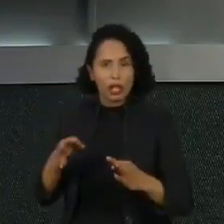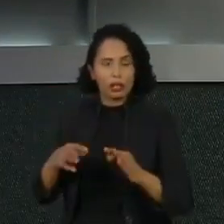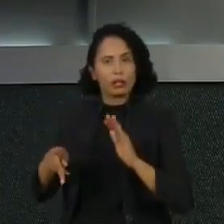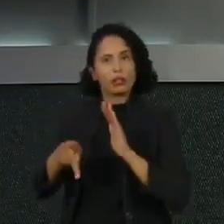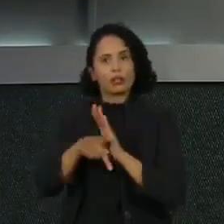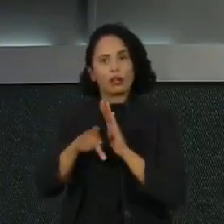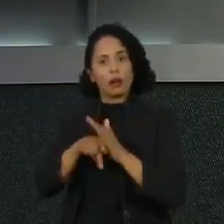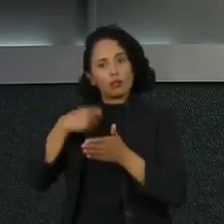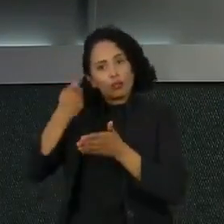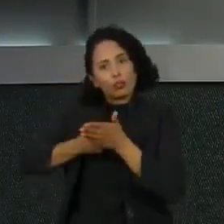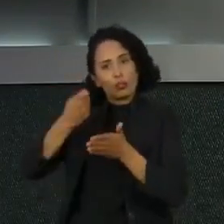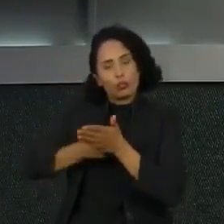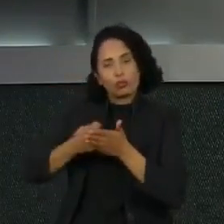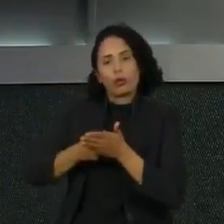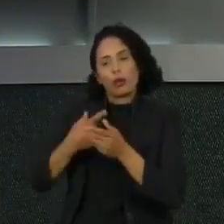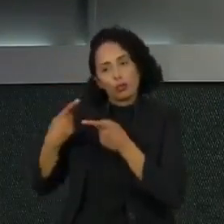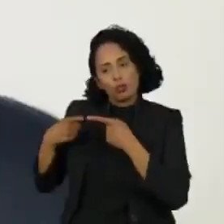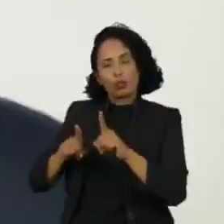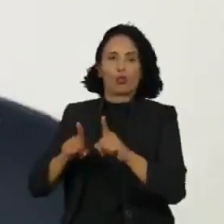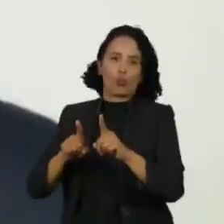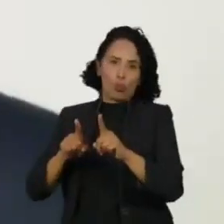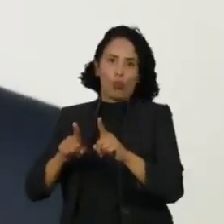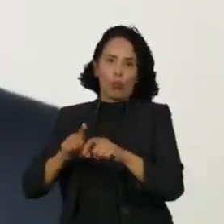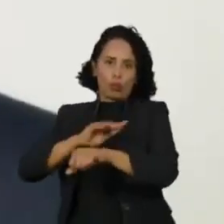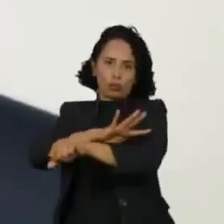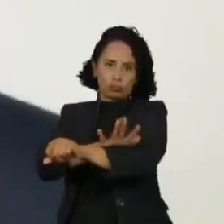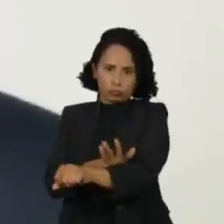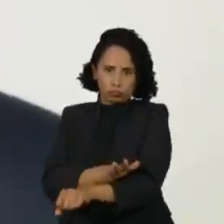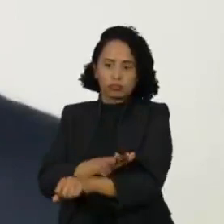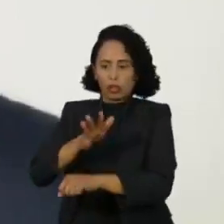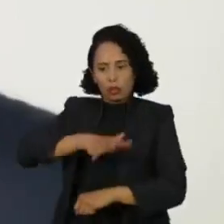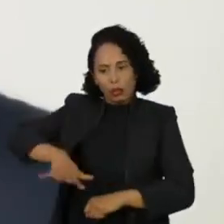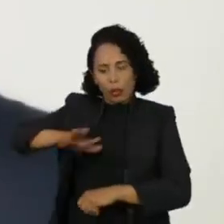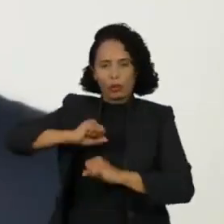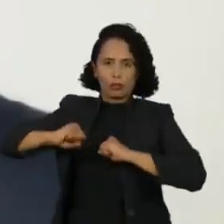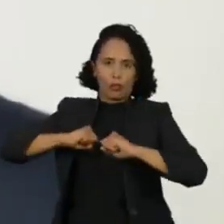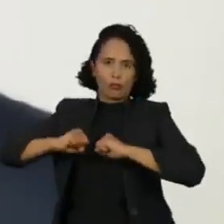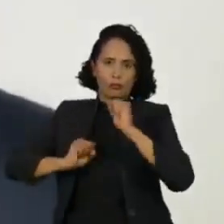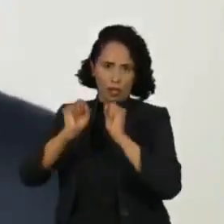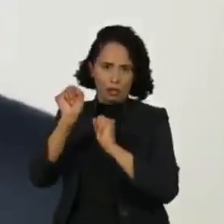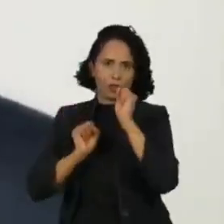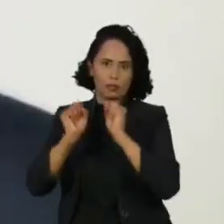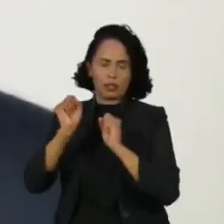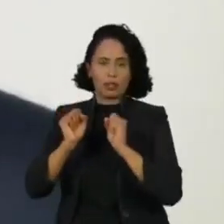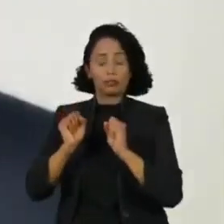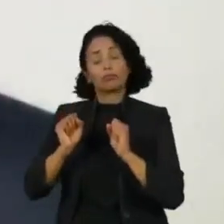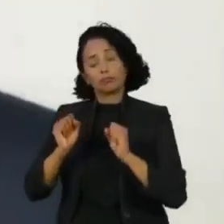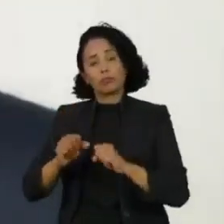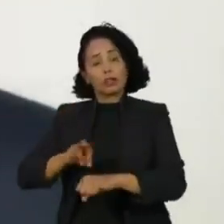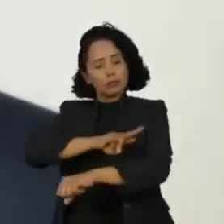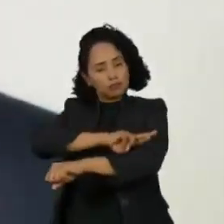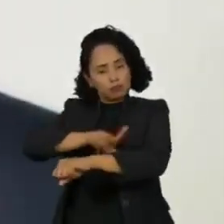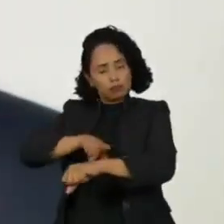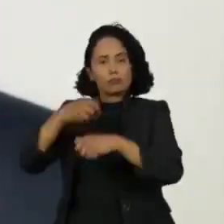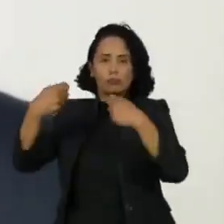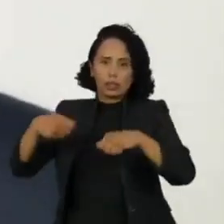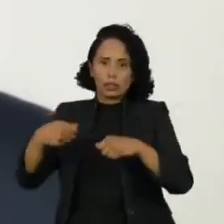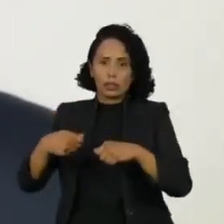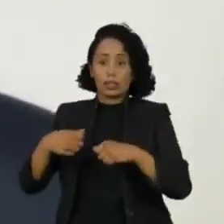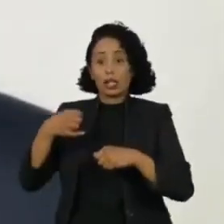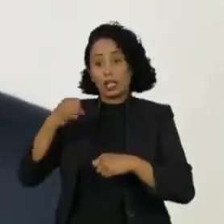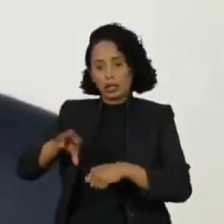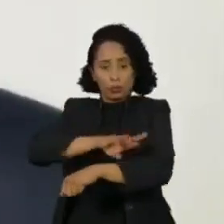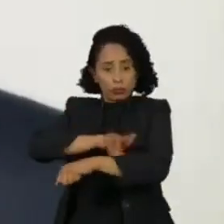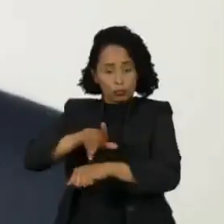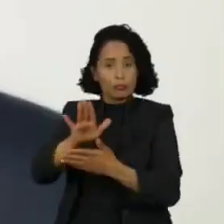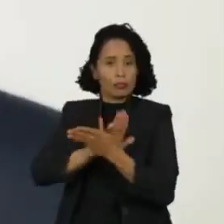à discriminação racial e ao ambiente empresarial. Enfim, sem diversidade todos pedem, sem diversidade o negro não participa